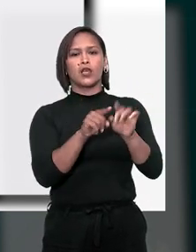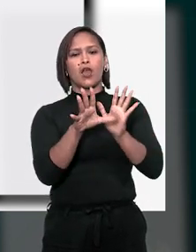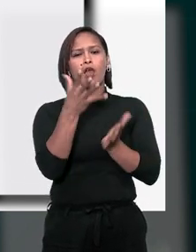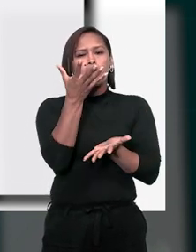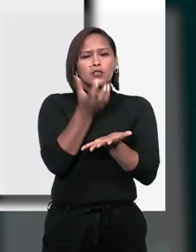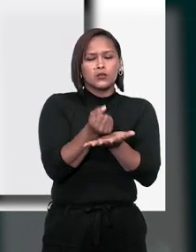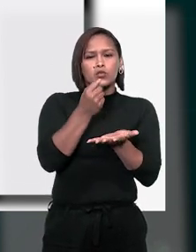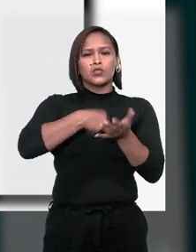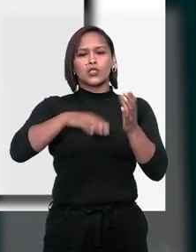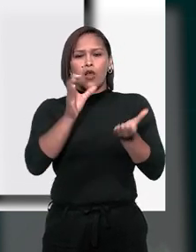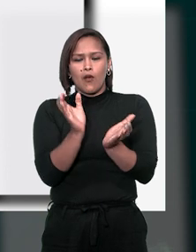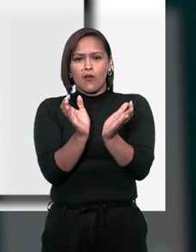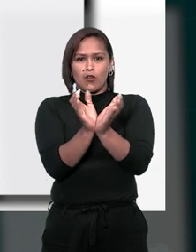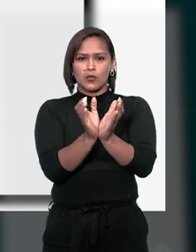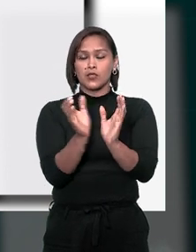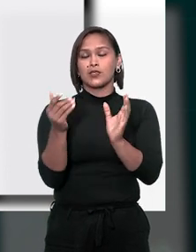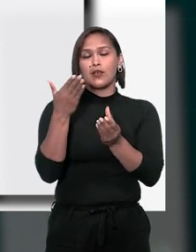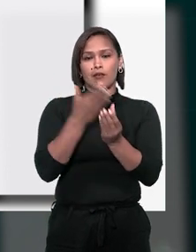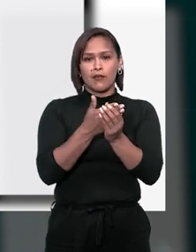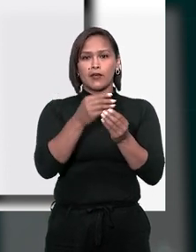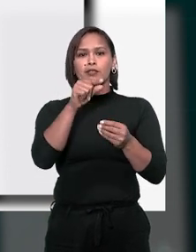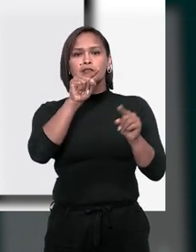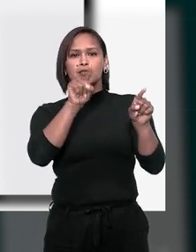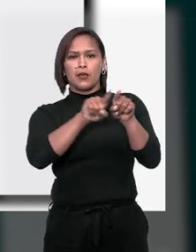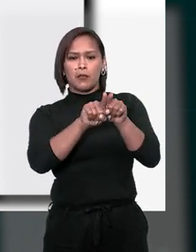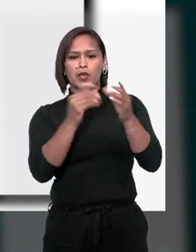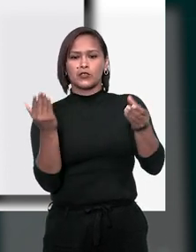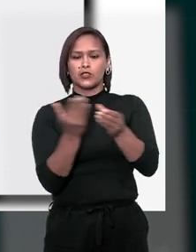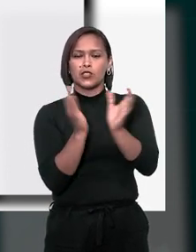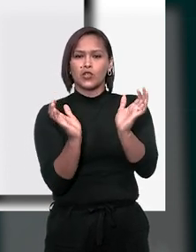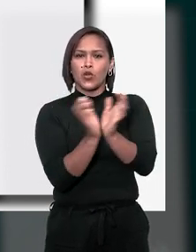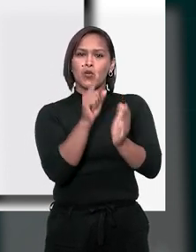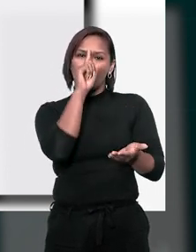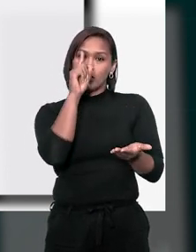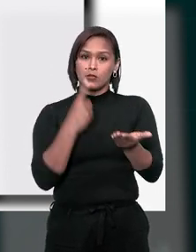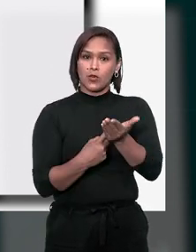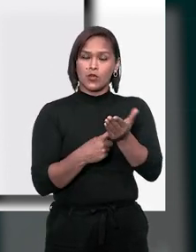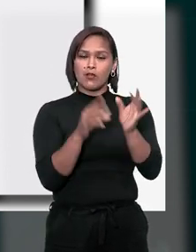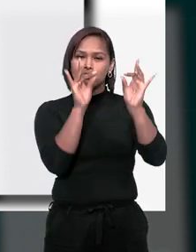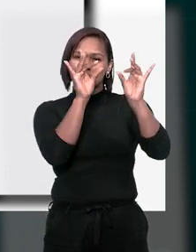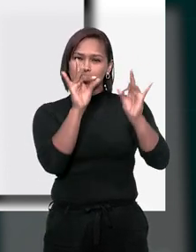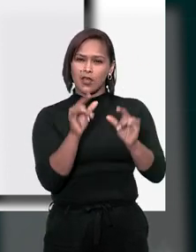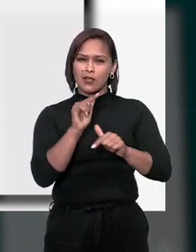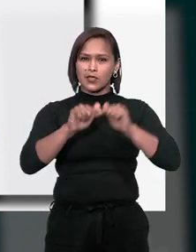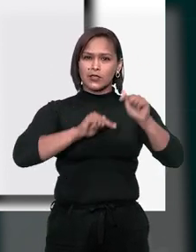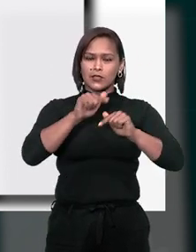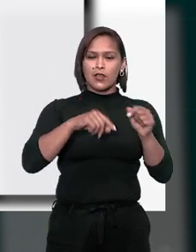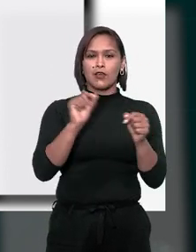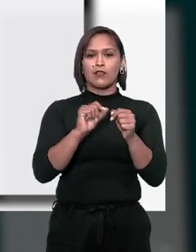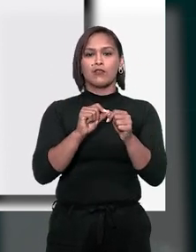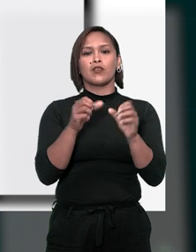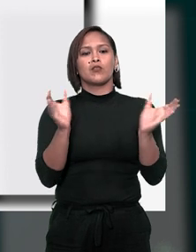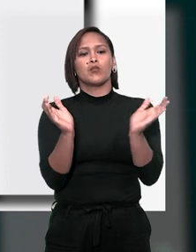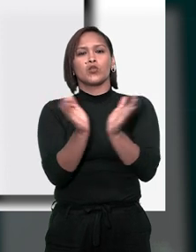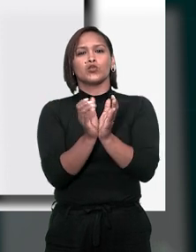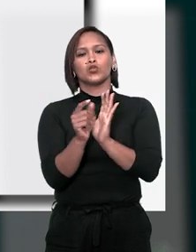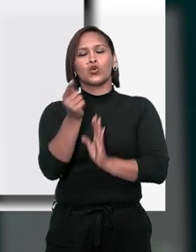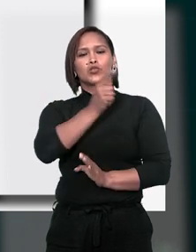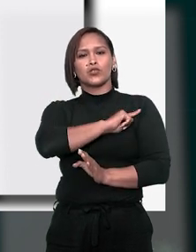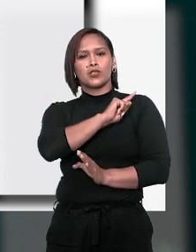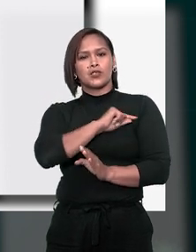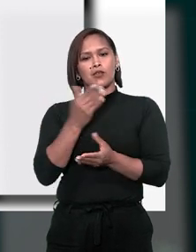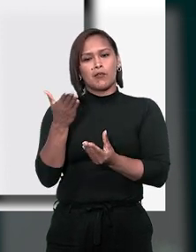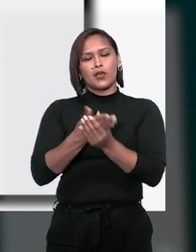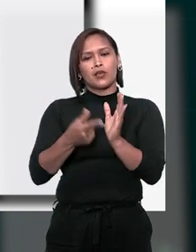as atribuições da Comissão Gestora de Precedentes e de Ações Coletivas, o detalhamento do trabalho realizado pelo Núcleo de